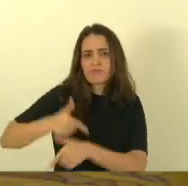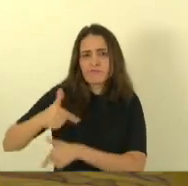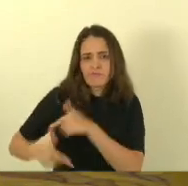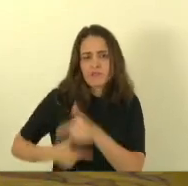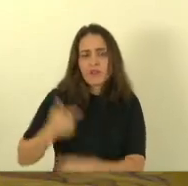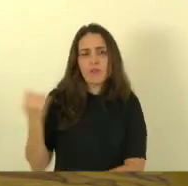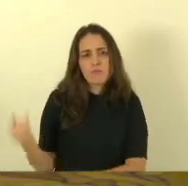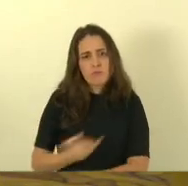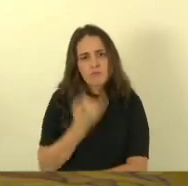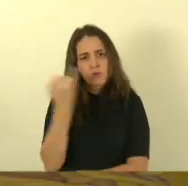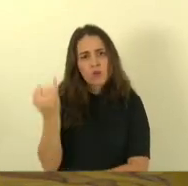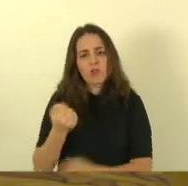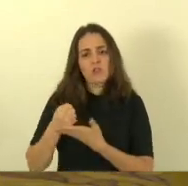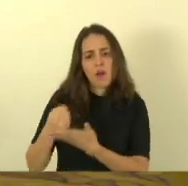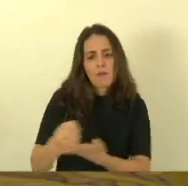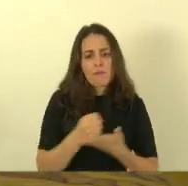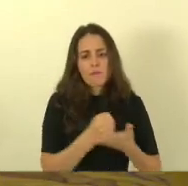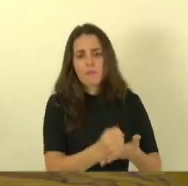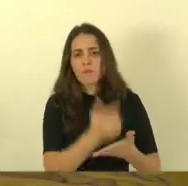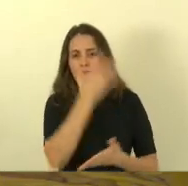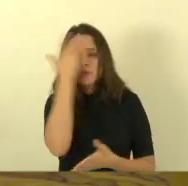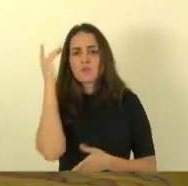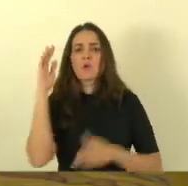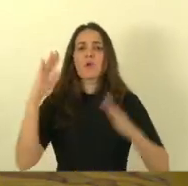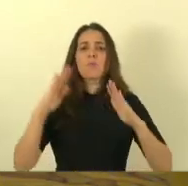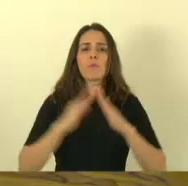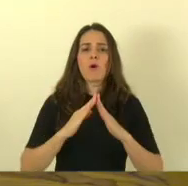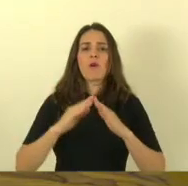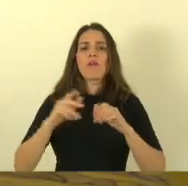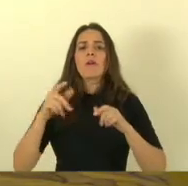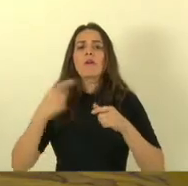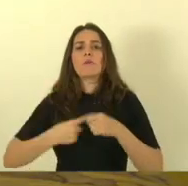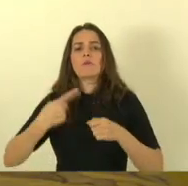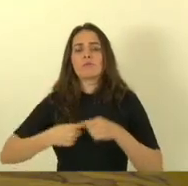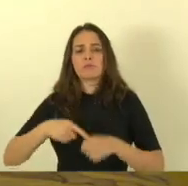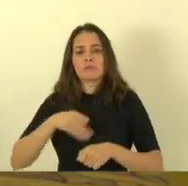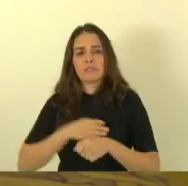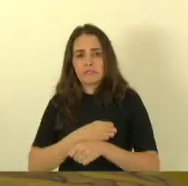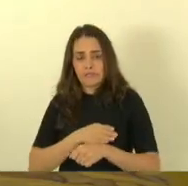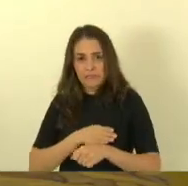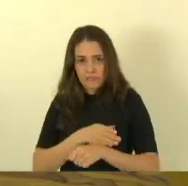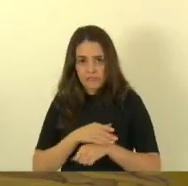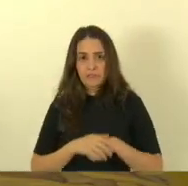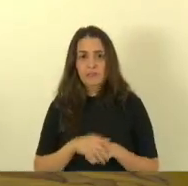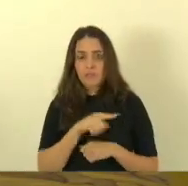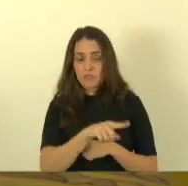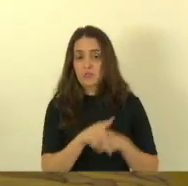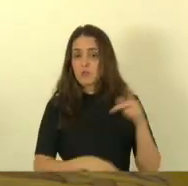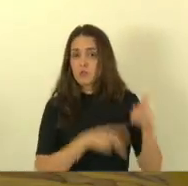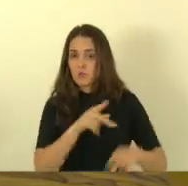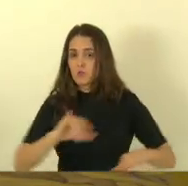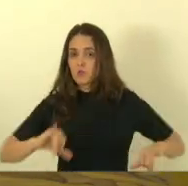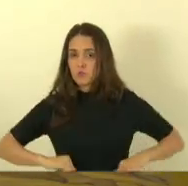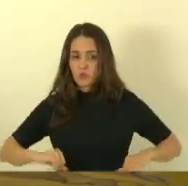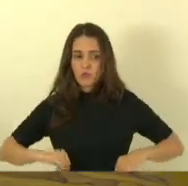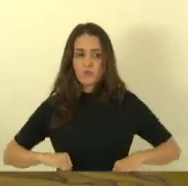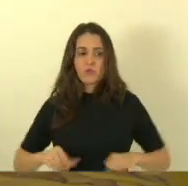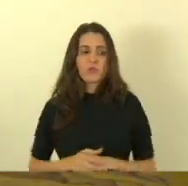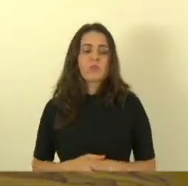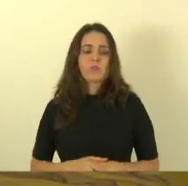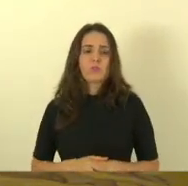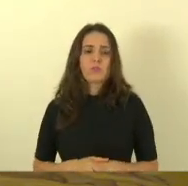os munícipes de Serra, para trazer segurança, para aquele povo tão sofrido. Existe também o